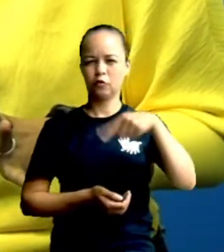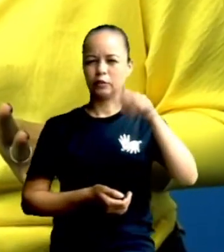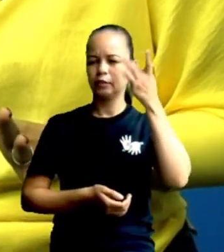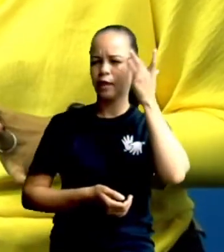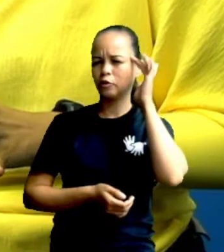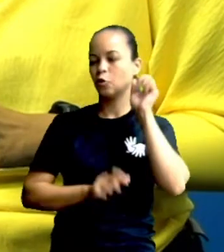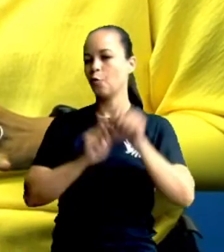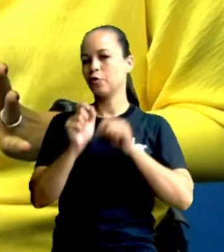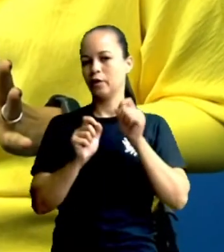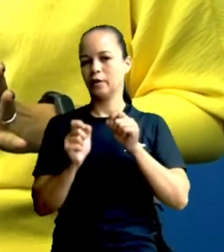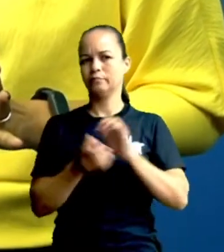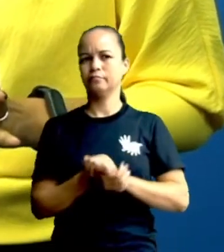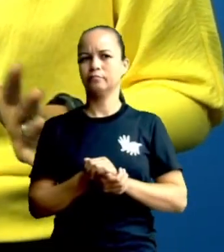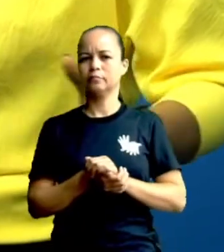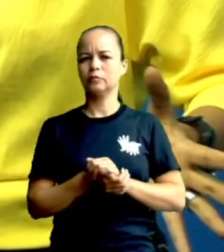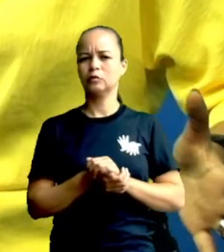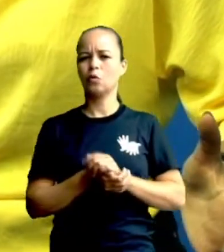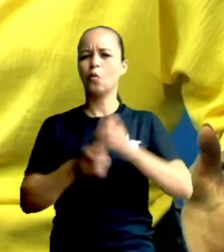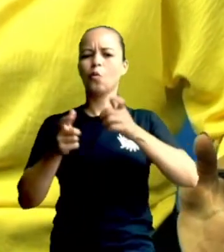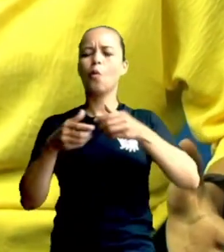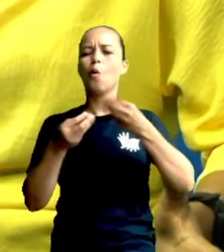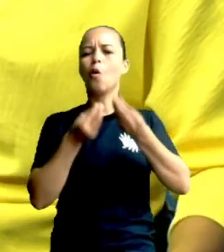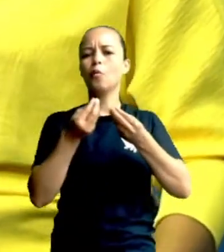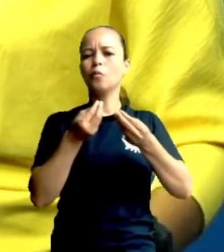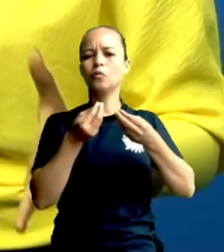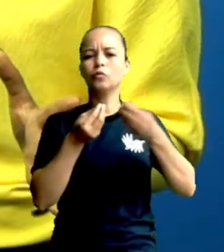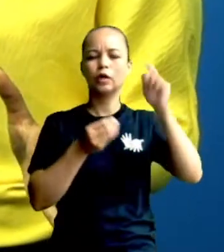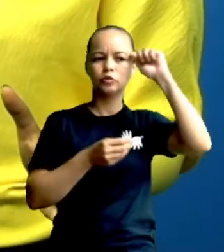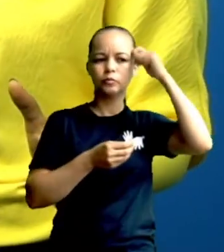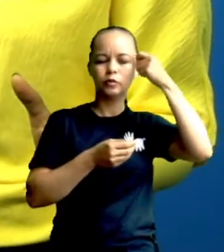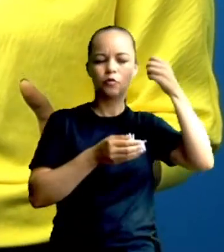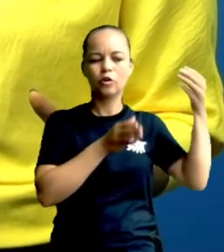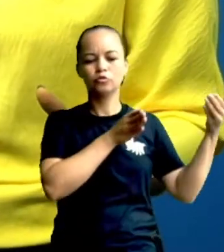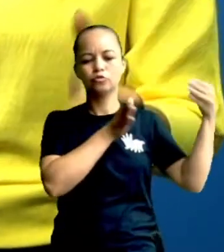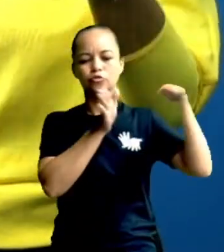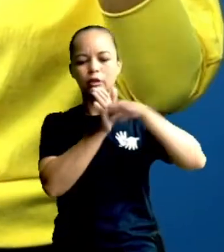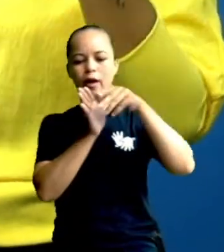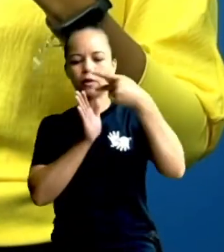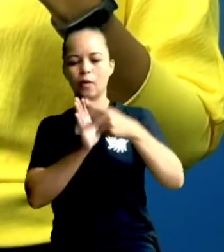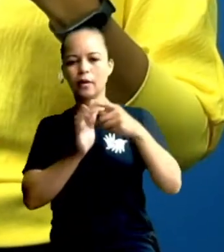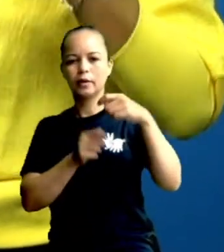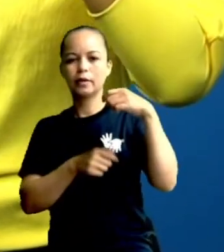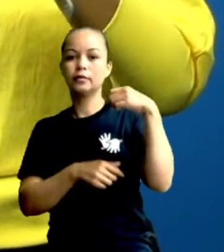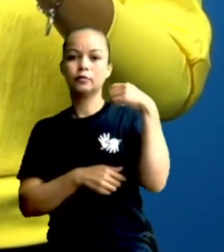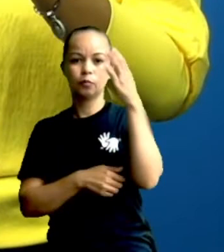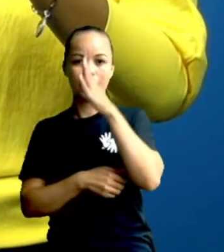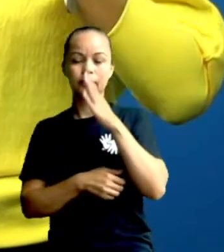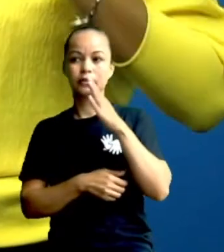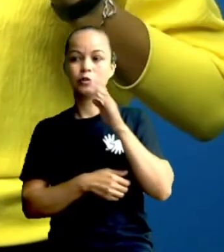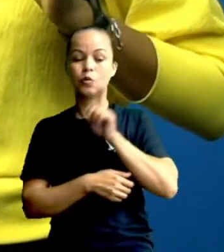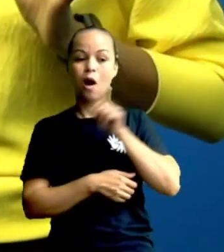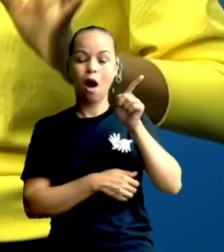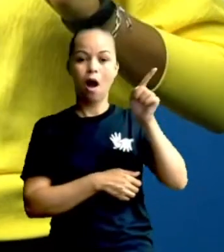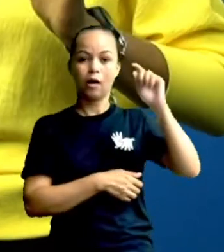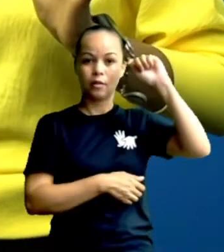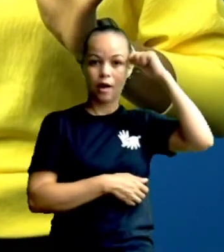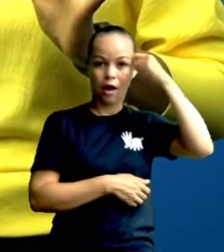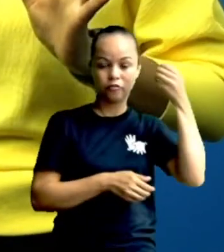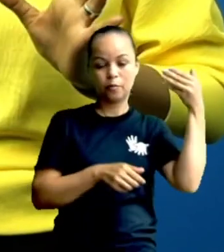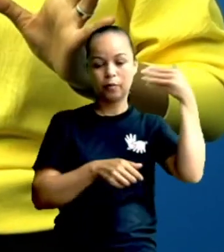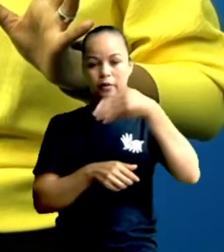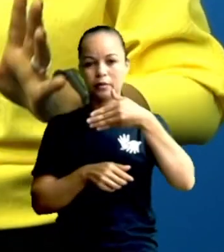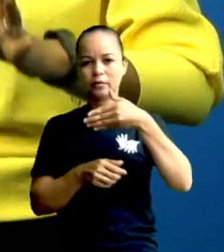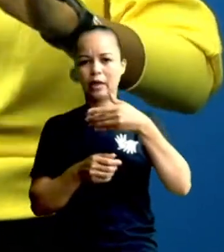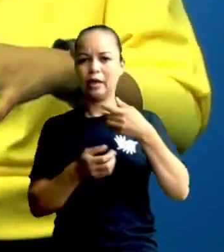vinham aonde? Como? Como é que eles vinham? Da África para cá. Lembrando que eles não vinham de boa